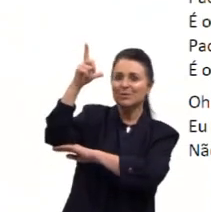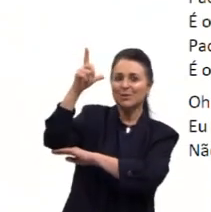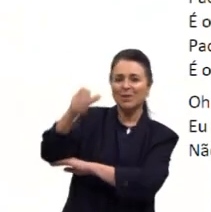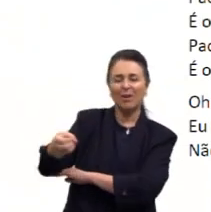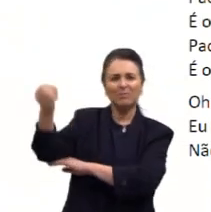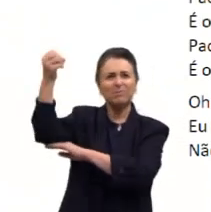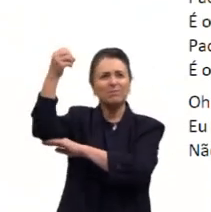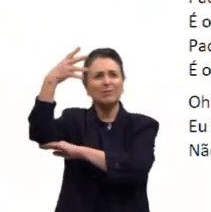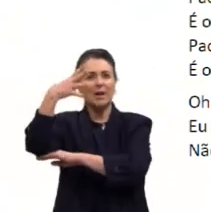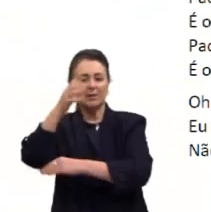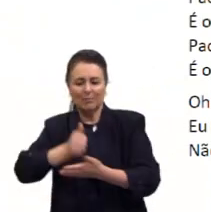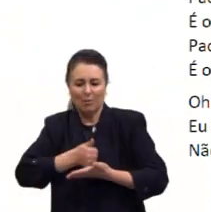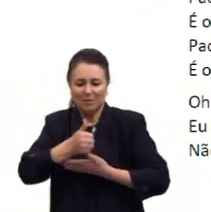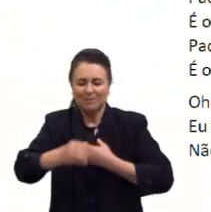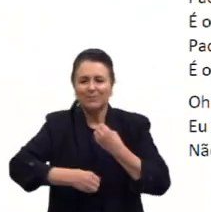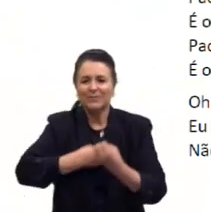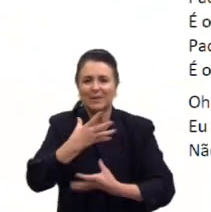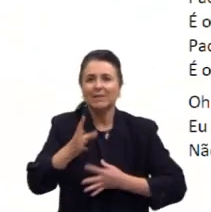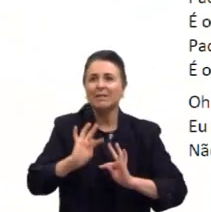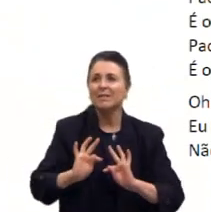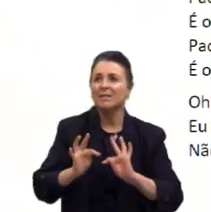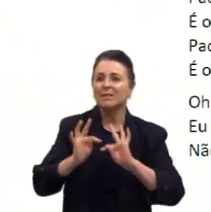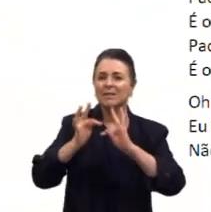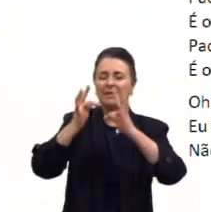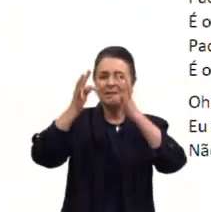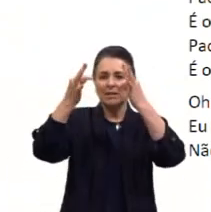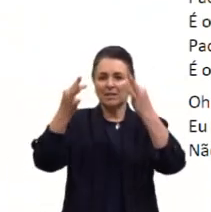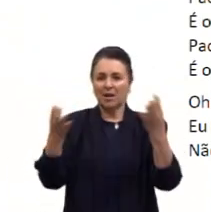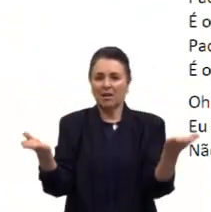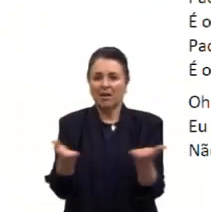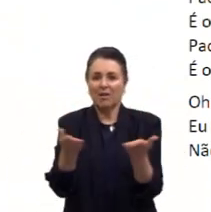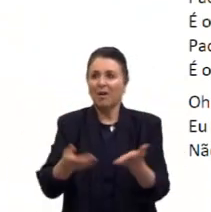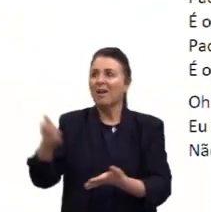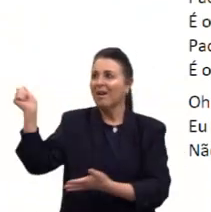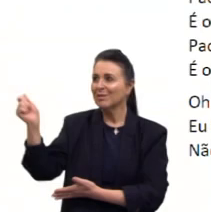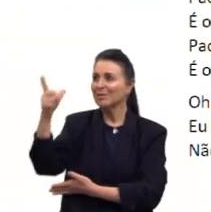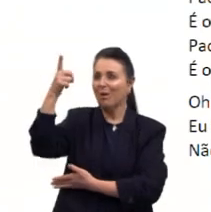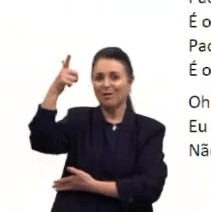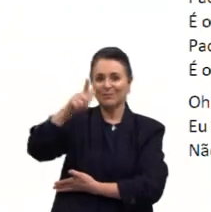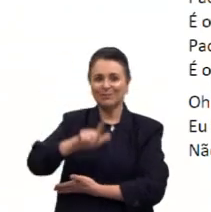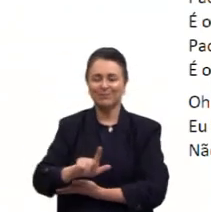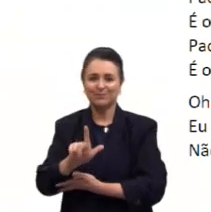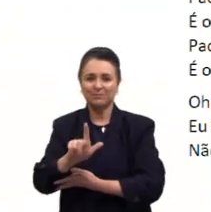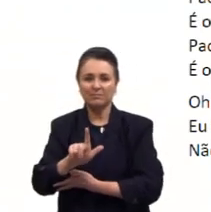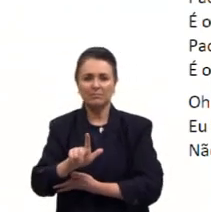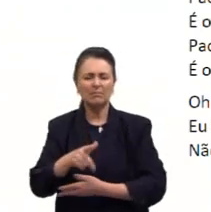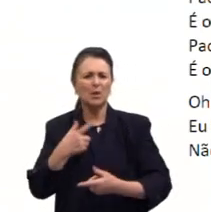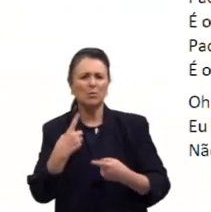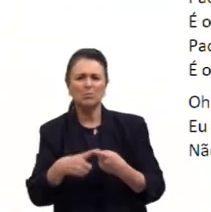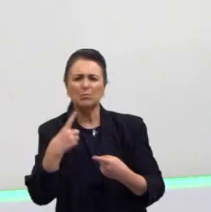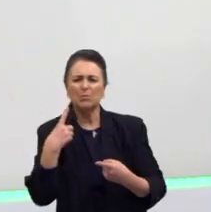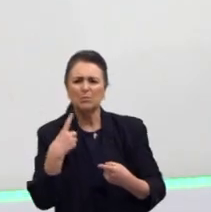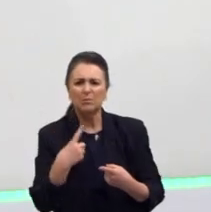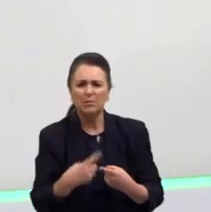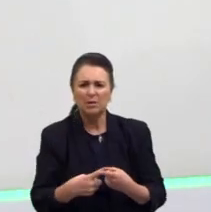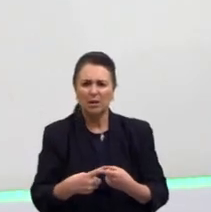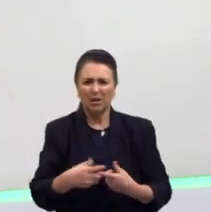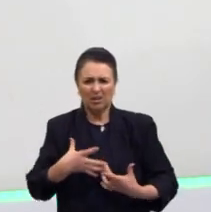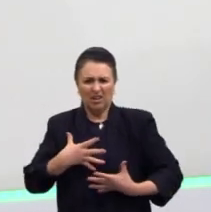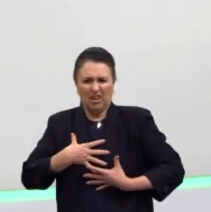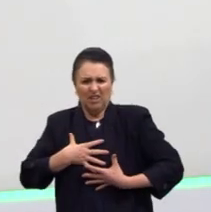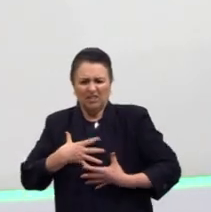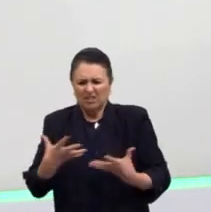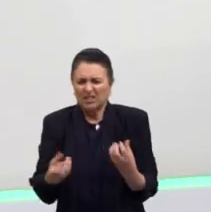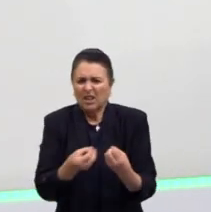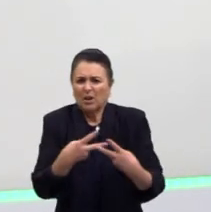Apoiado em poesia e em tecnologia, agora a luz do sol. Pra que tanta sujeira?